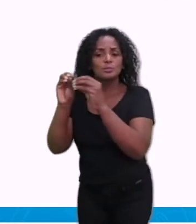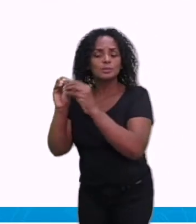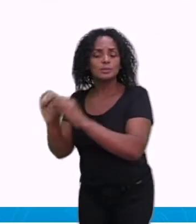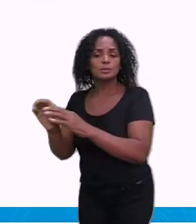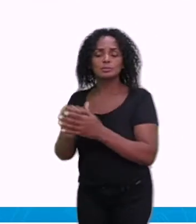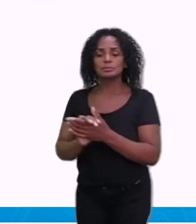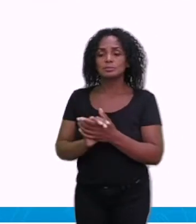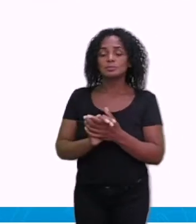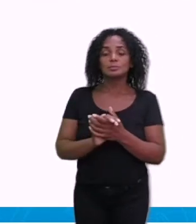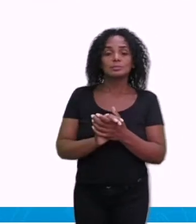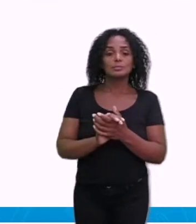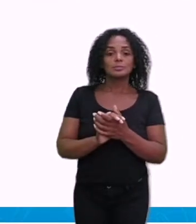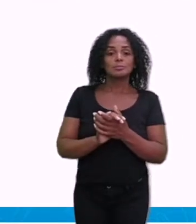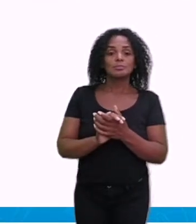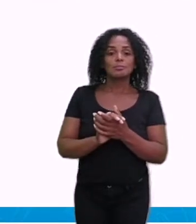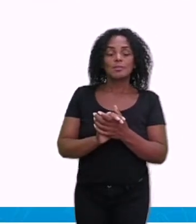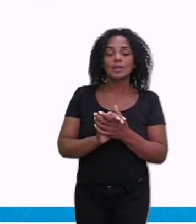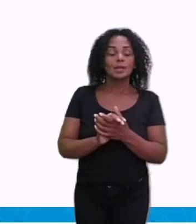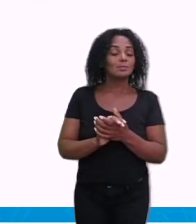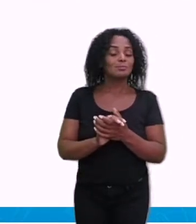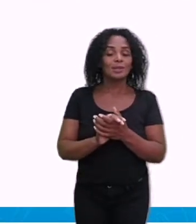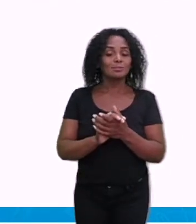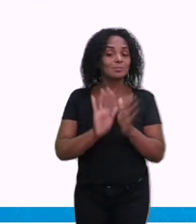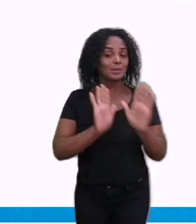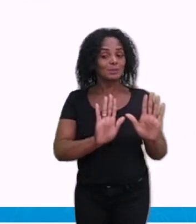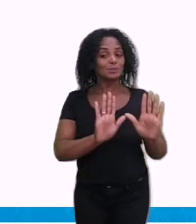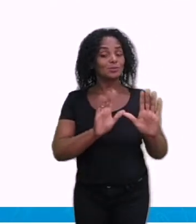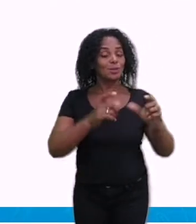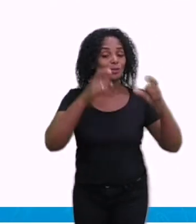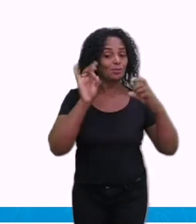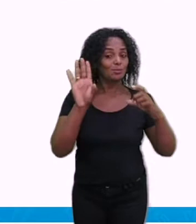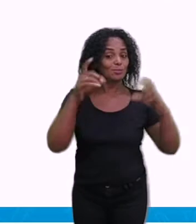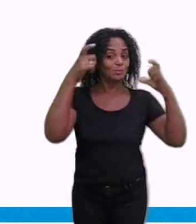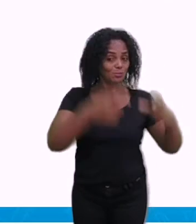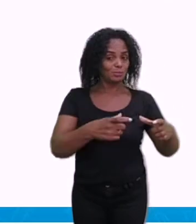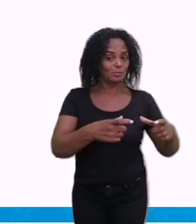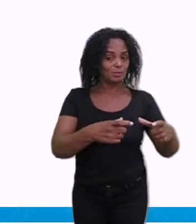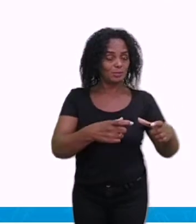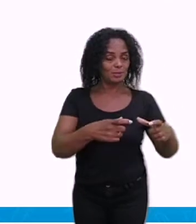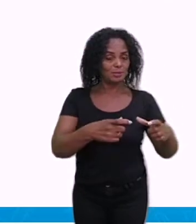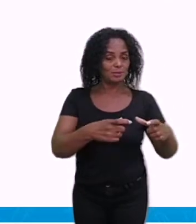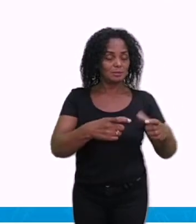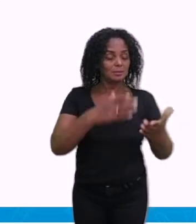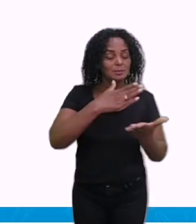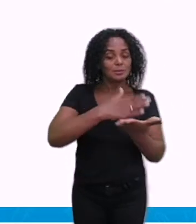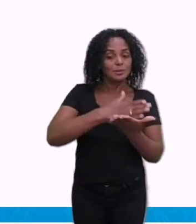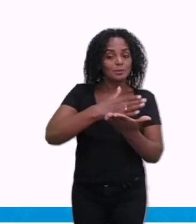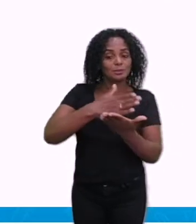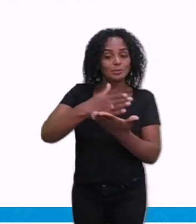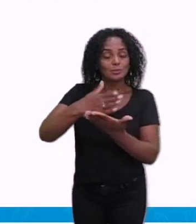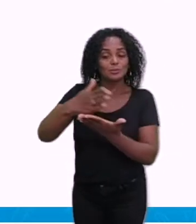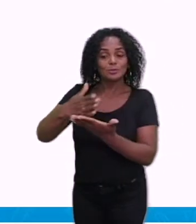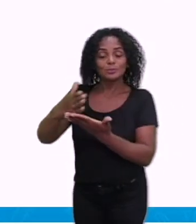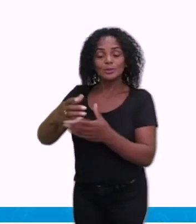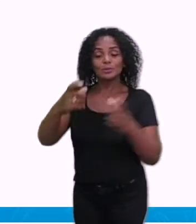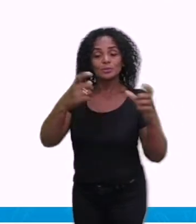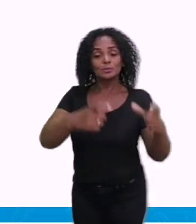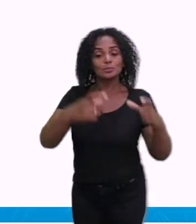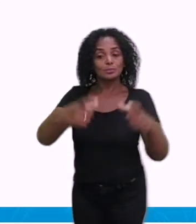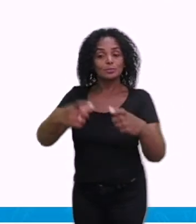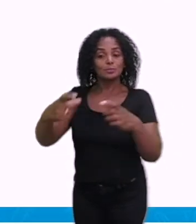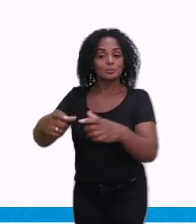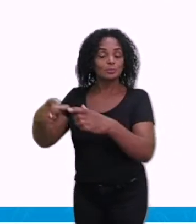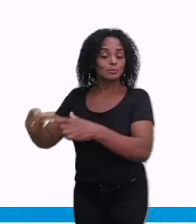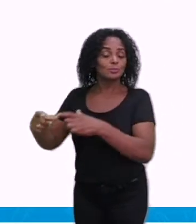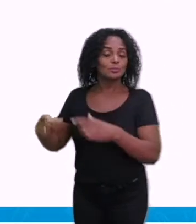distribui todos em um local, porque se você elimina um local, um possível criadouro, tem o outro